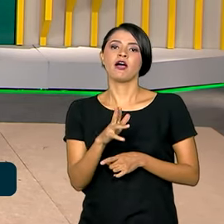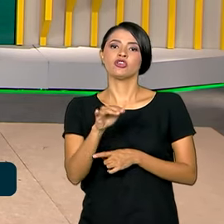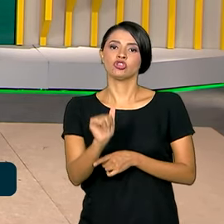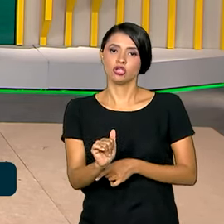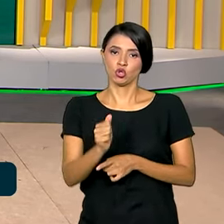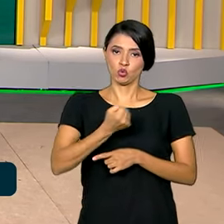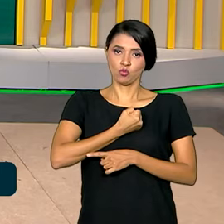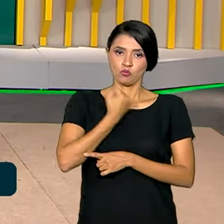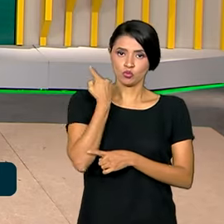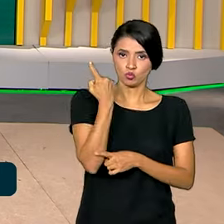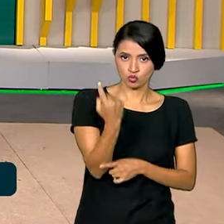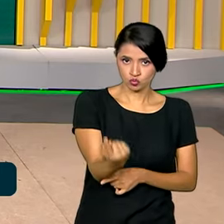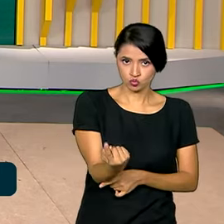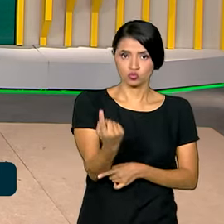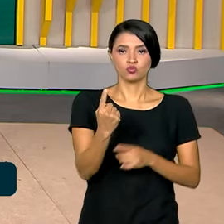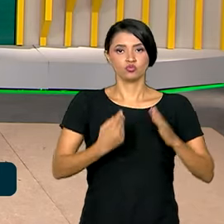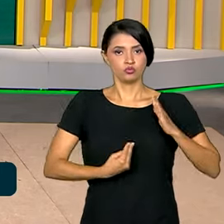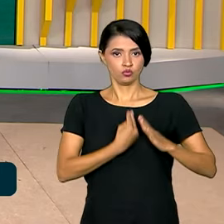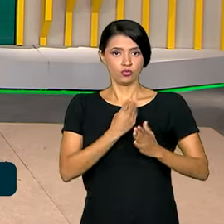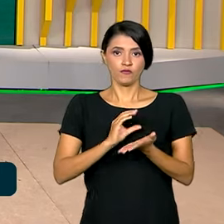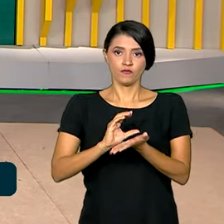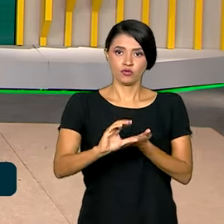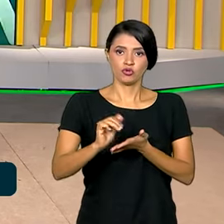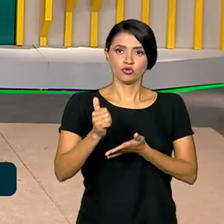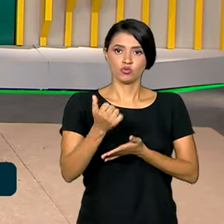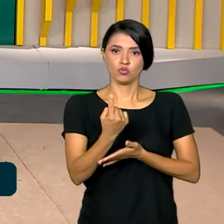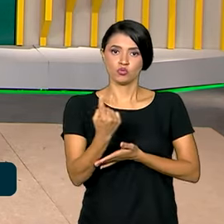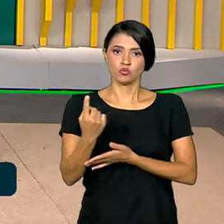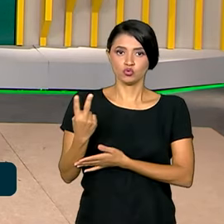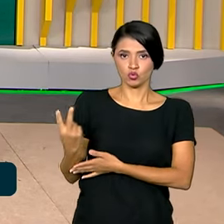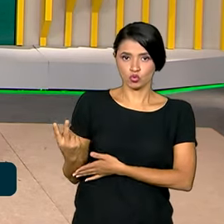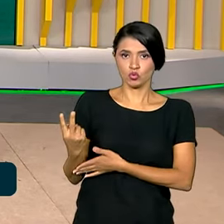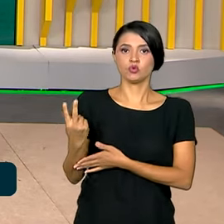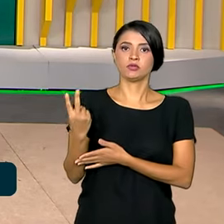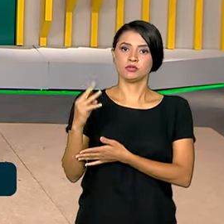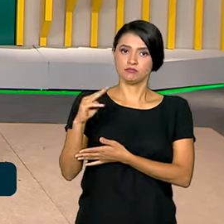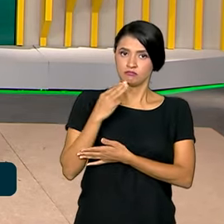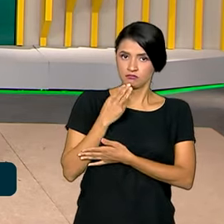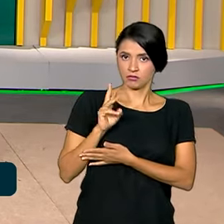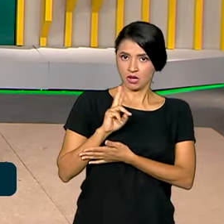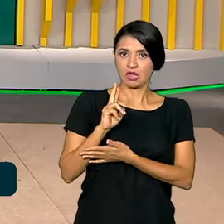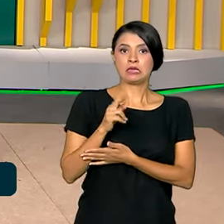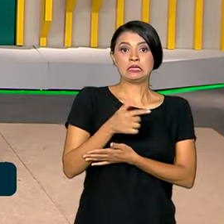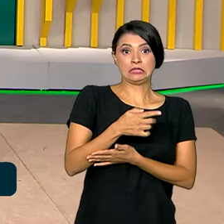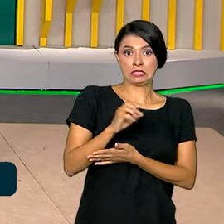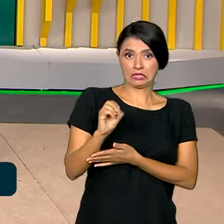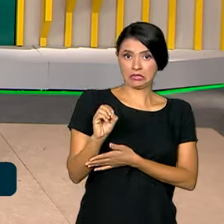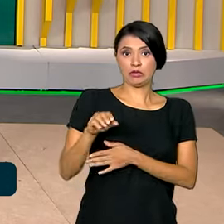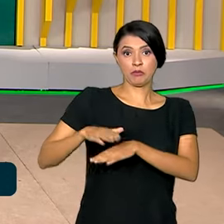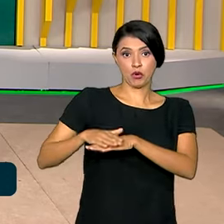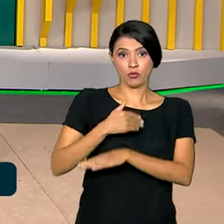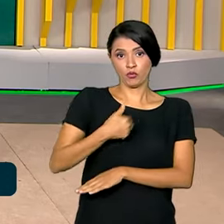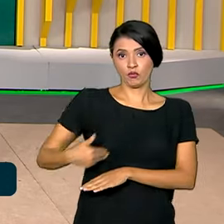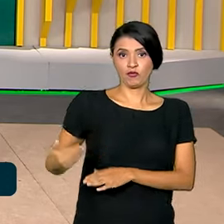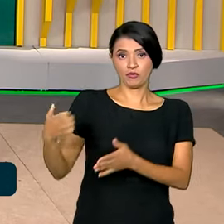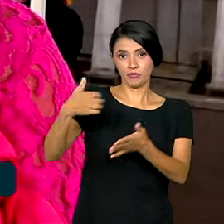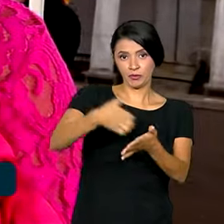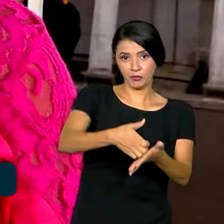investidos 112 milhões de reais, sendo que mais de 70% desse valor do governo federal.